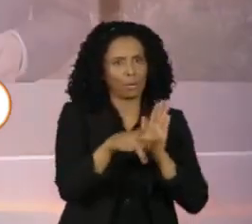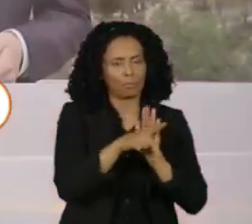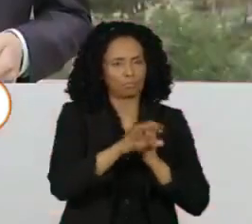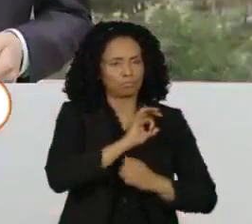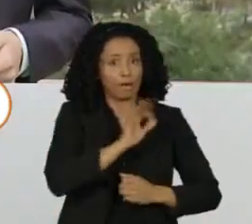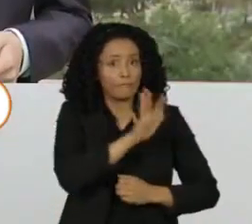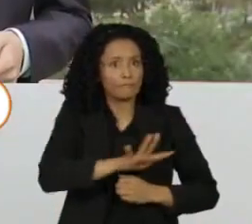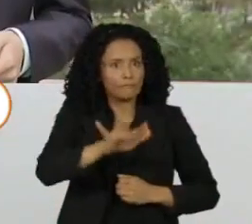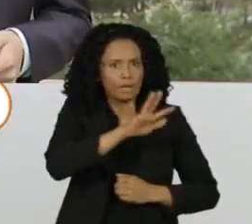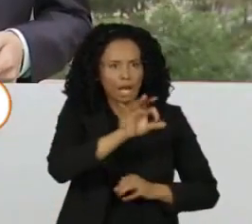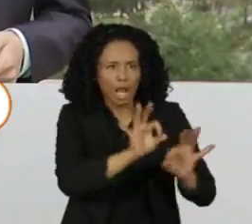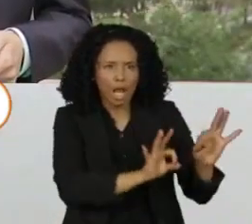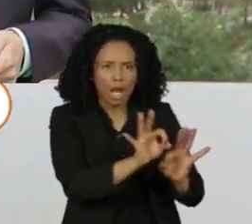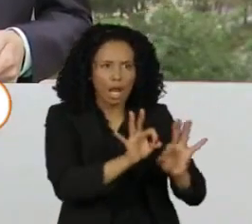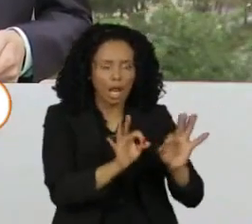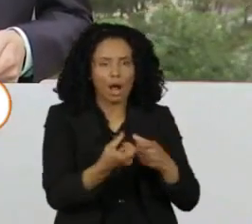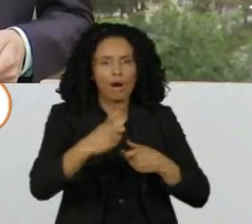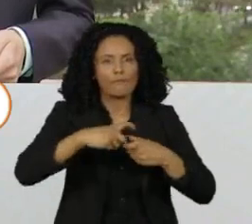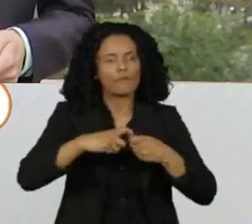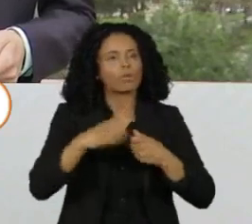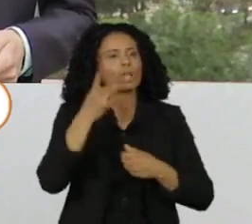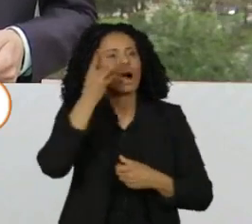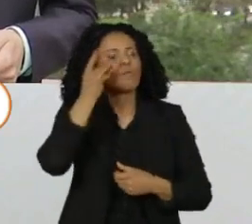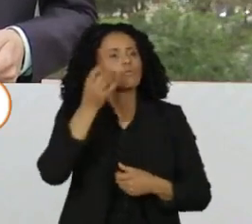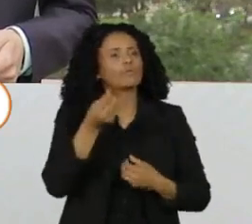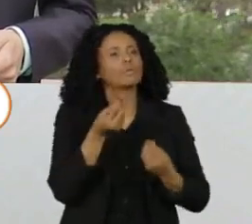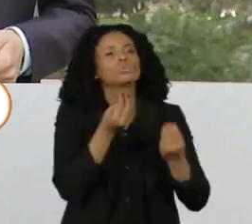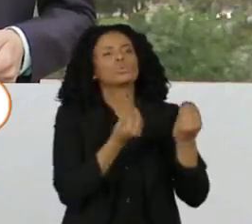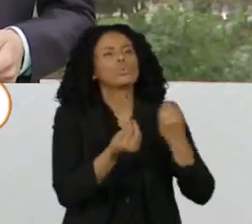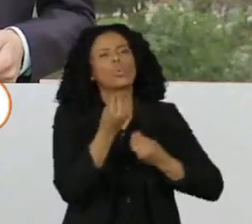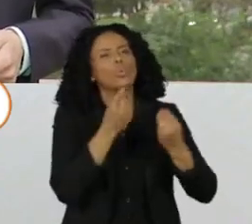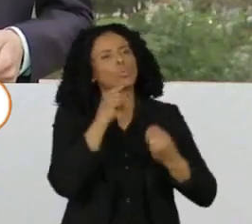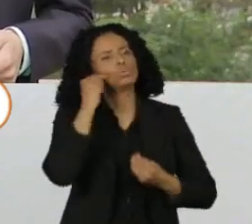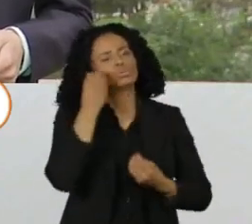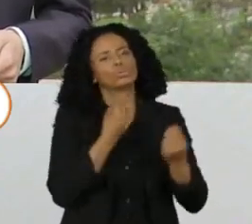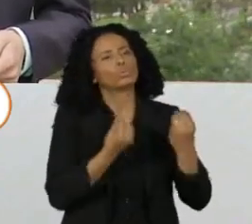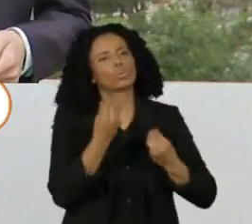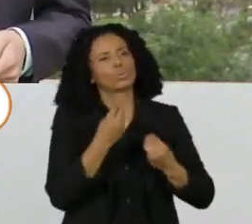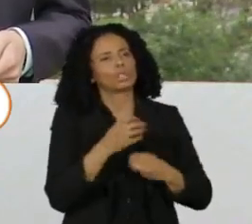Polícia Federal. Quem volta ao vivo é a repórter Luiz Turachi com as informações. Luiz.